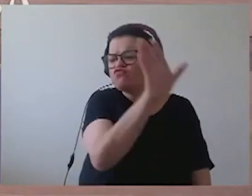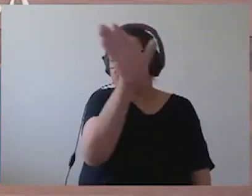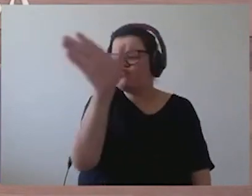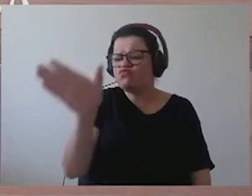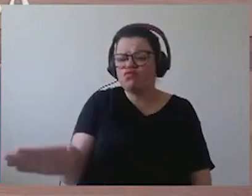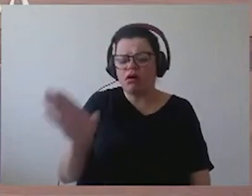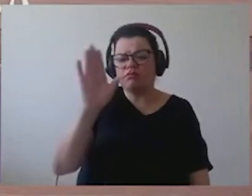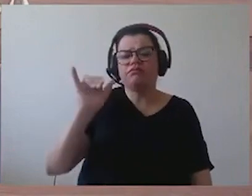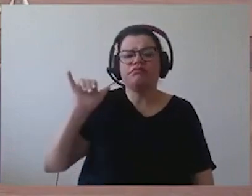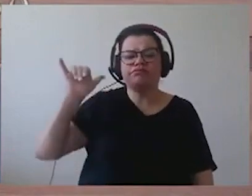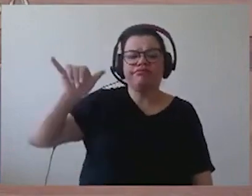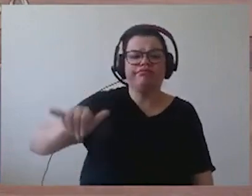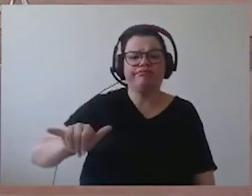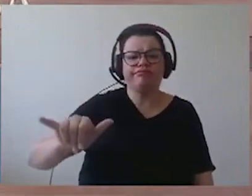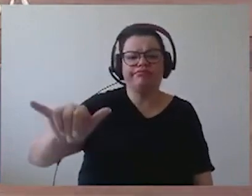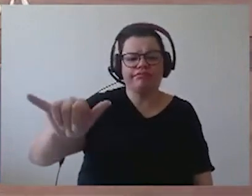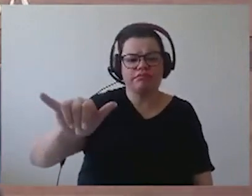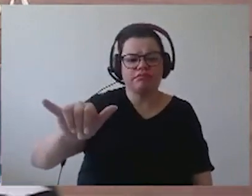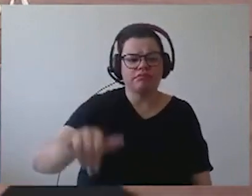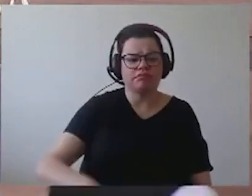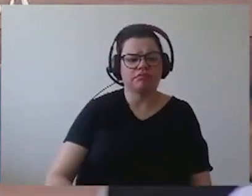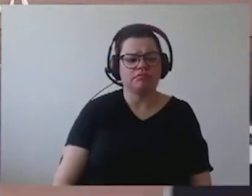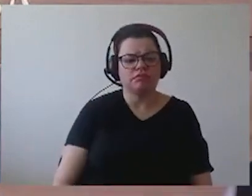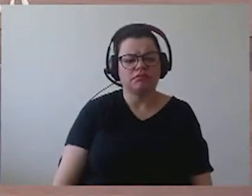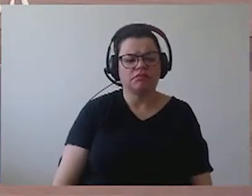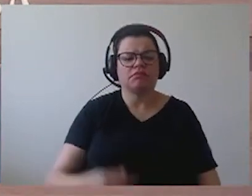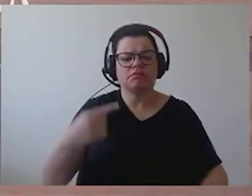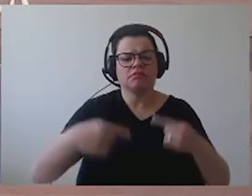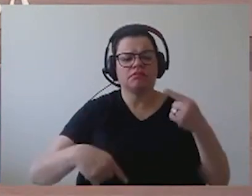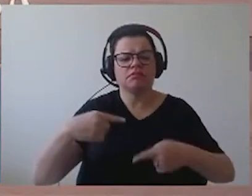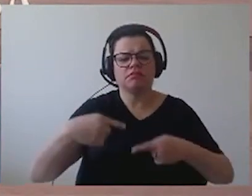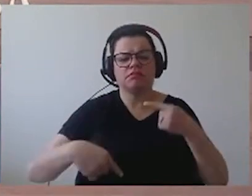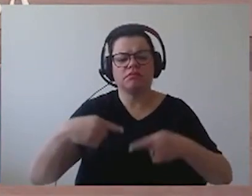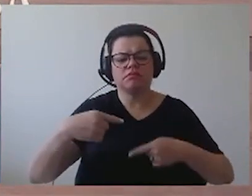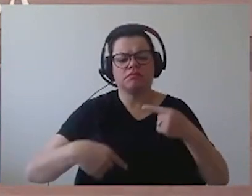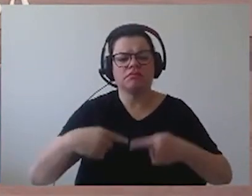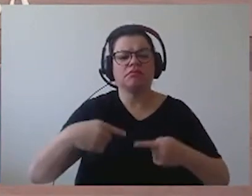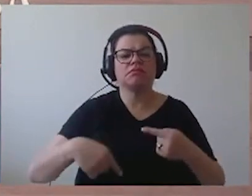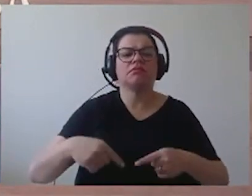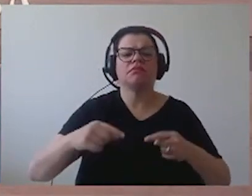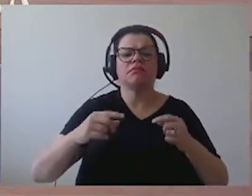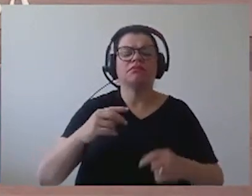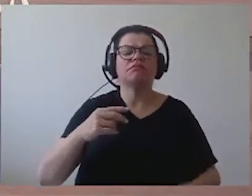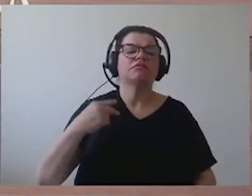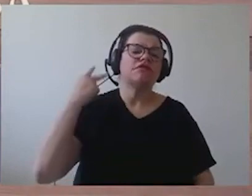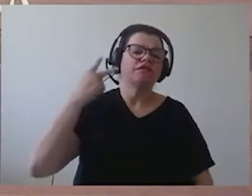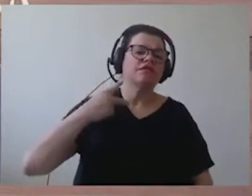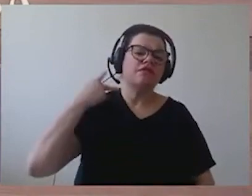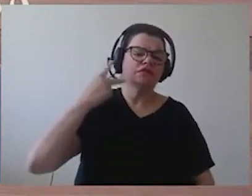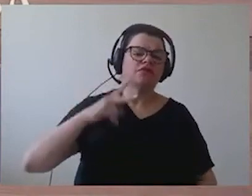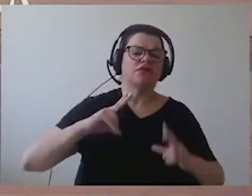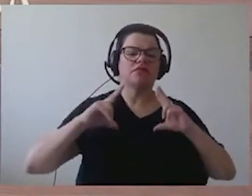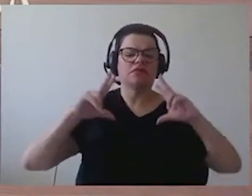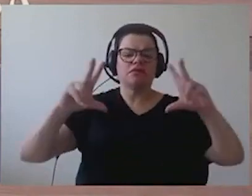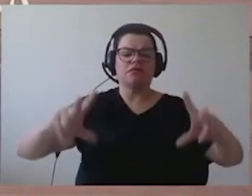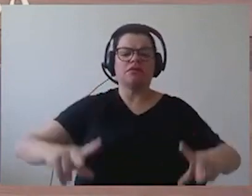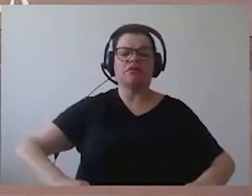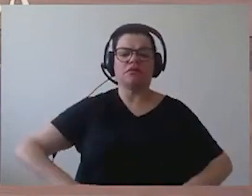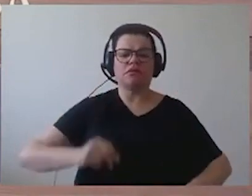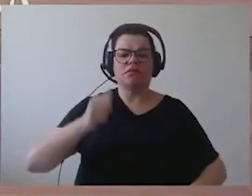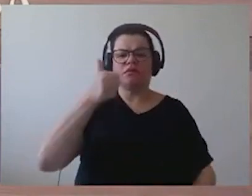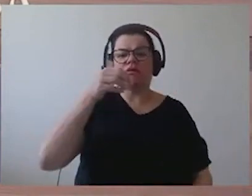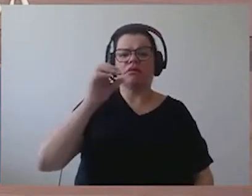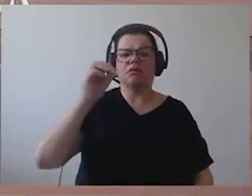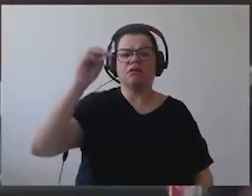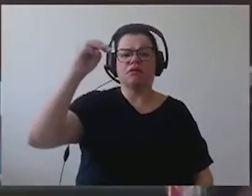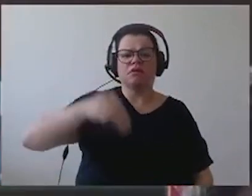aeroporto. Em discussão, para discutir o vereador Vaione, com a palavra, 10 minutos. Não, senhor presidente, essa é uma